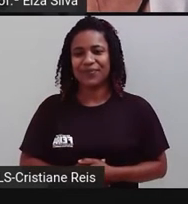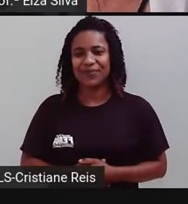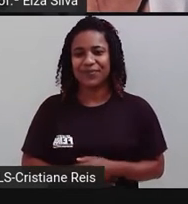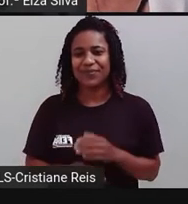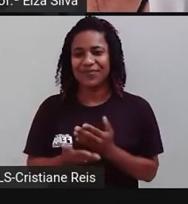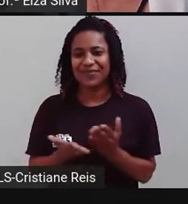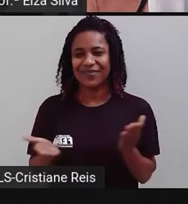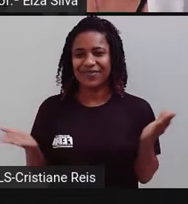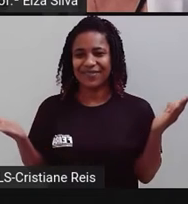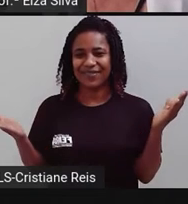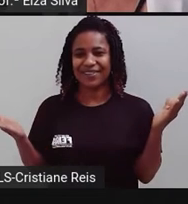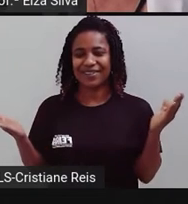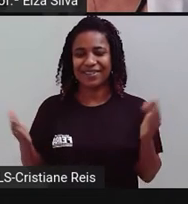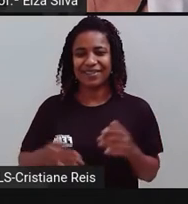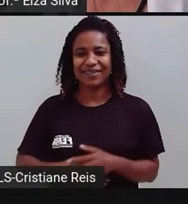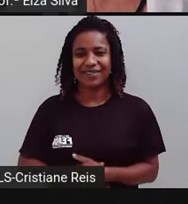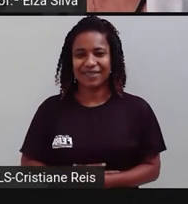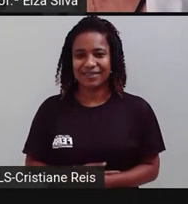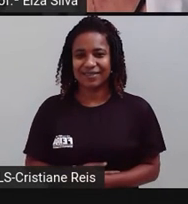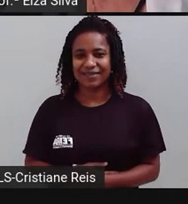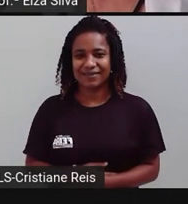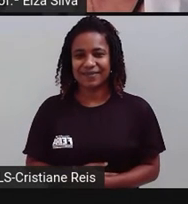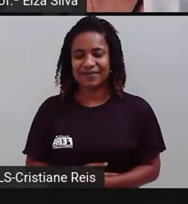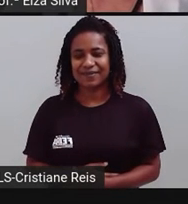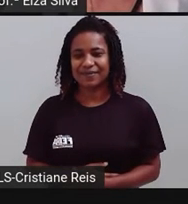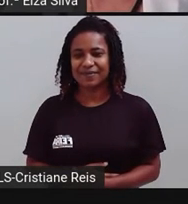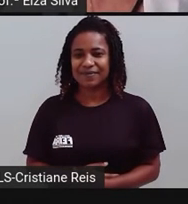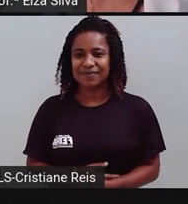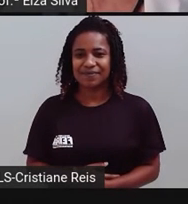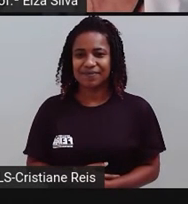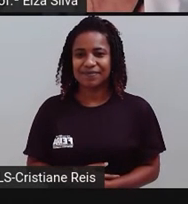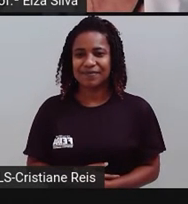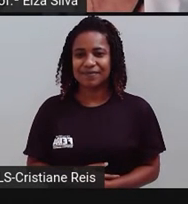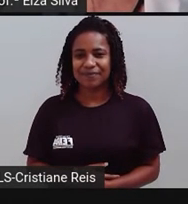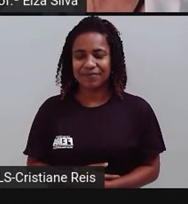em 1973 em Virginia, USA.